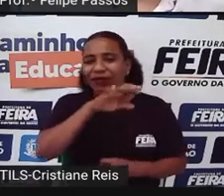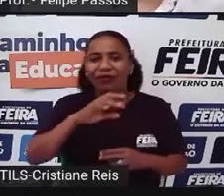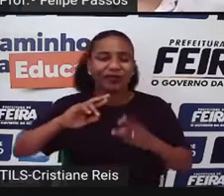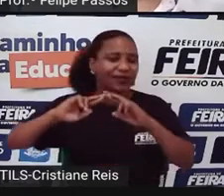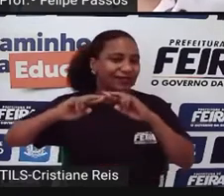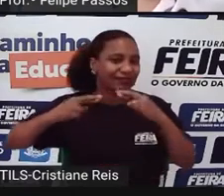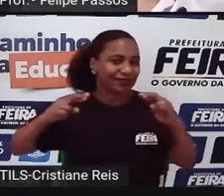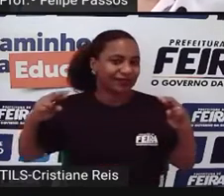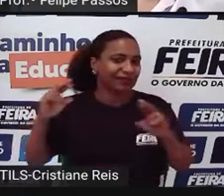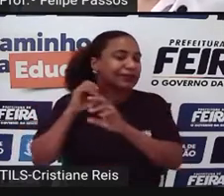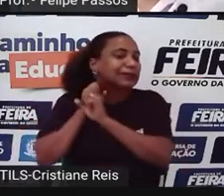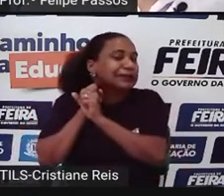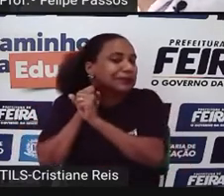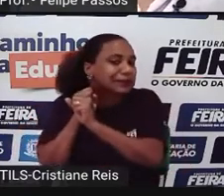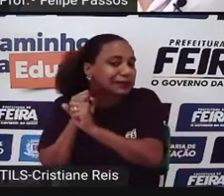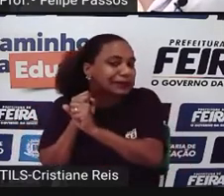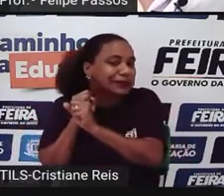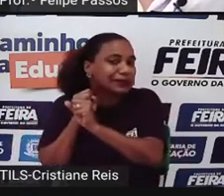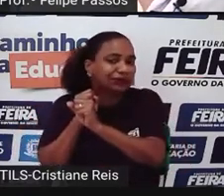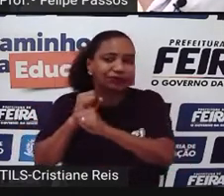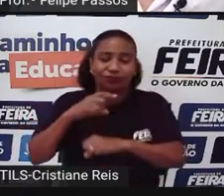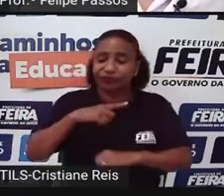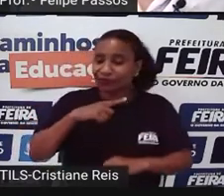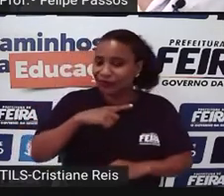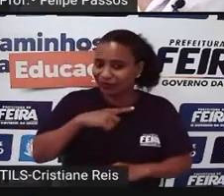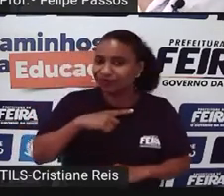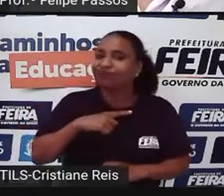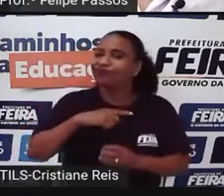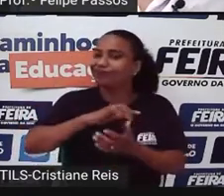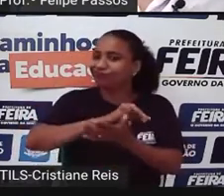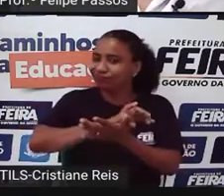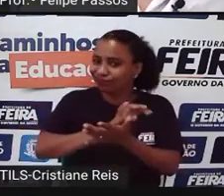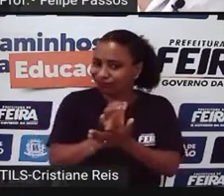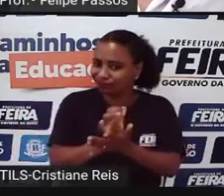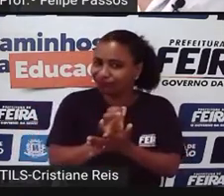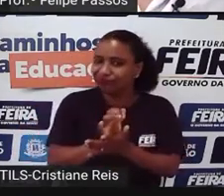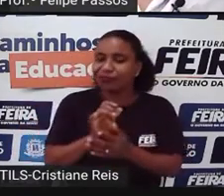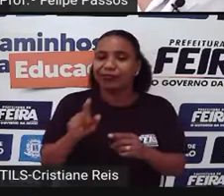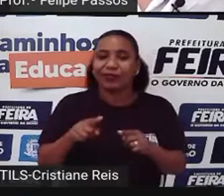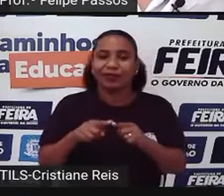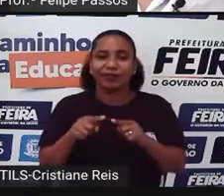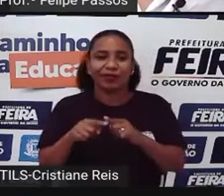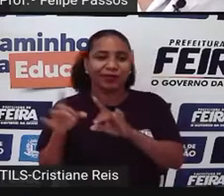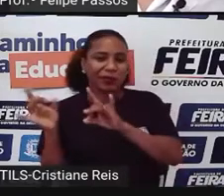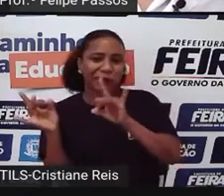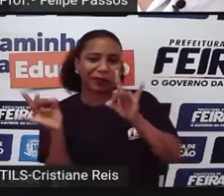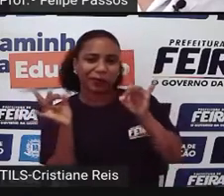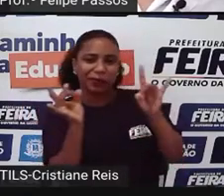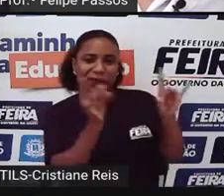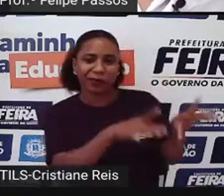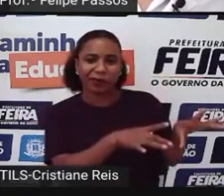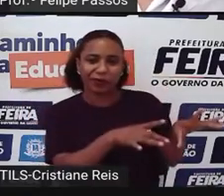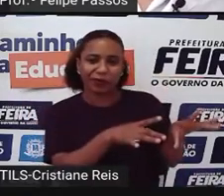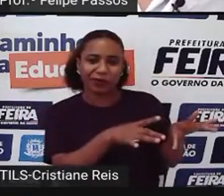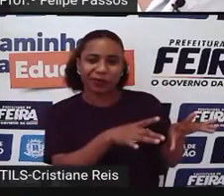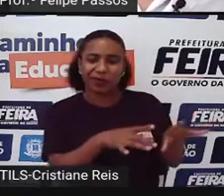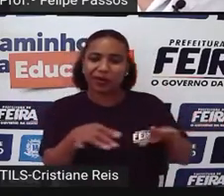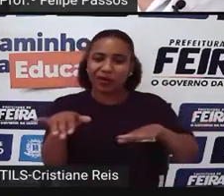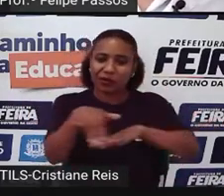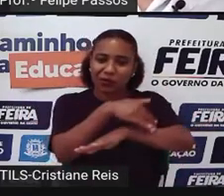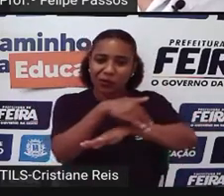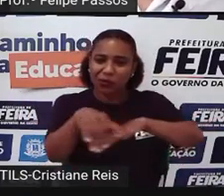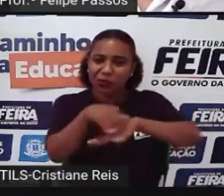considerado Maus tratos hoje O abandono E o abandono Quer dizer Você manter o seu animal Na rua